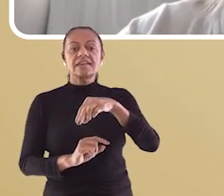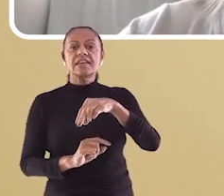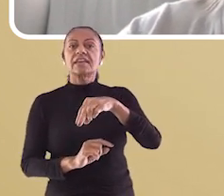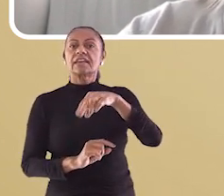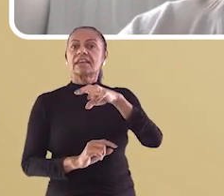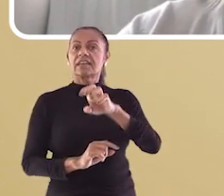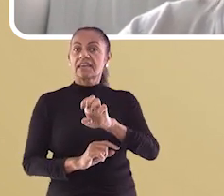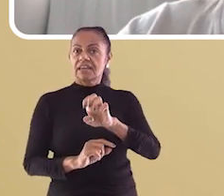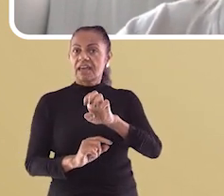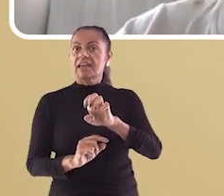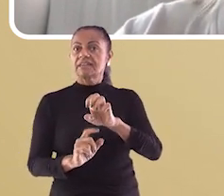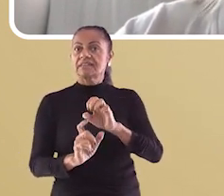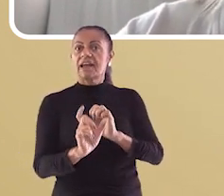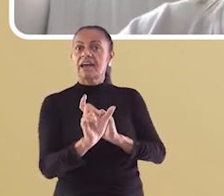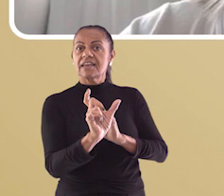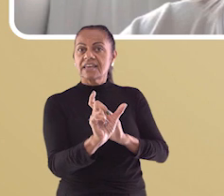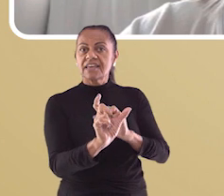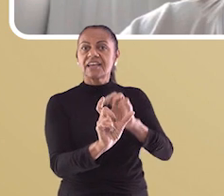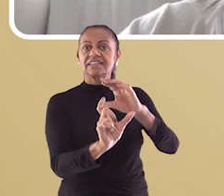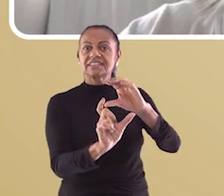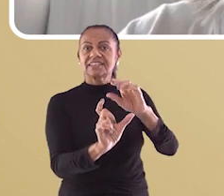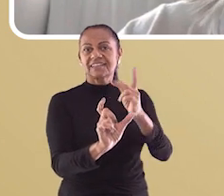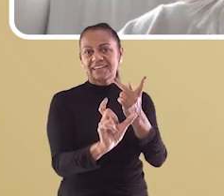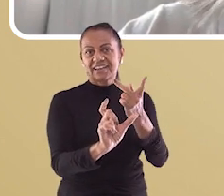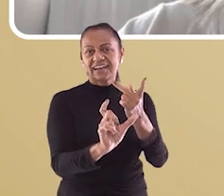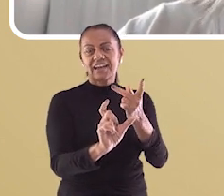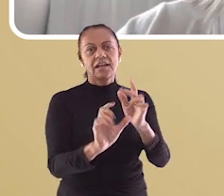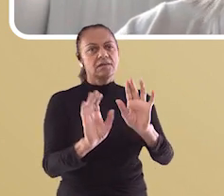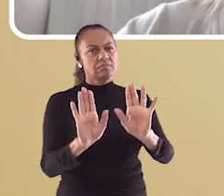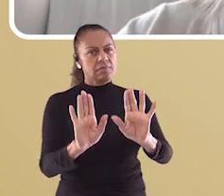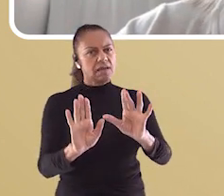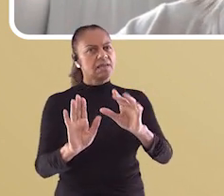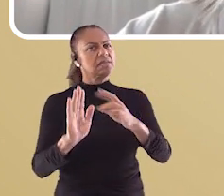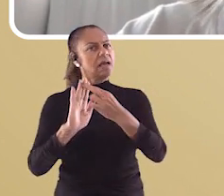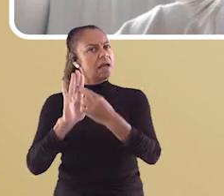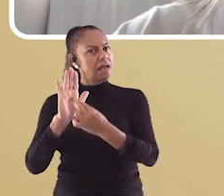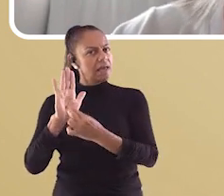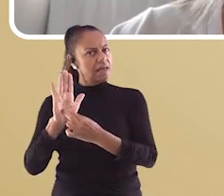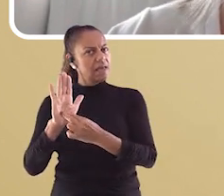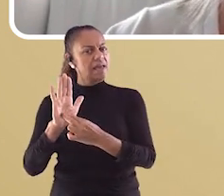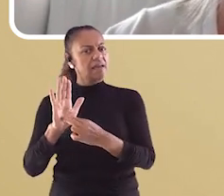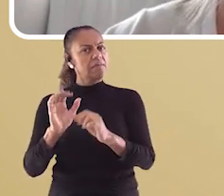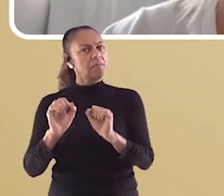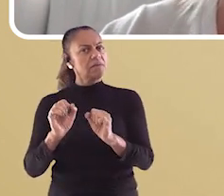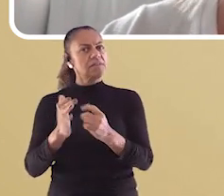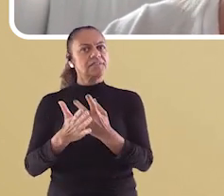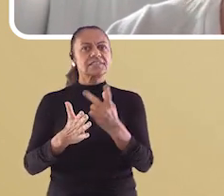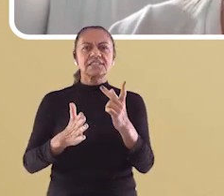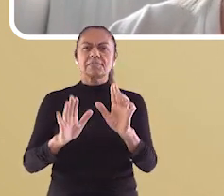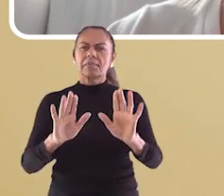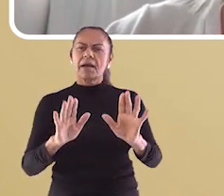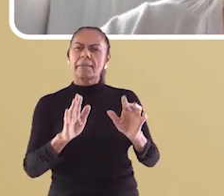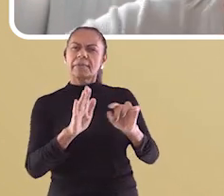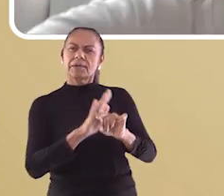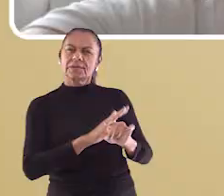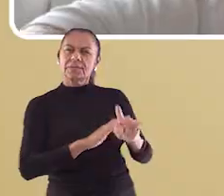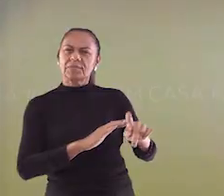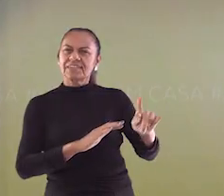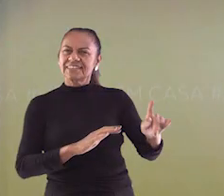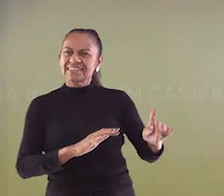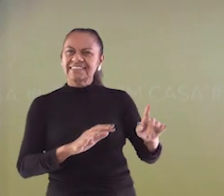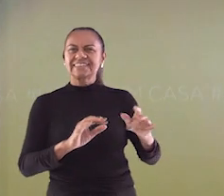e EM. Mas é claro que toda regra tem sua exceção. Na dúvida, converse com seu professor. Até a próxima!